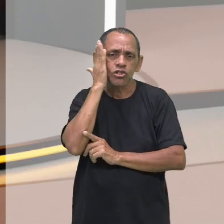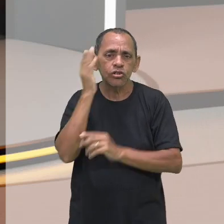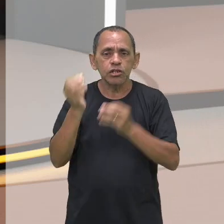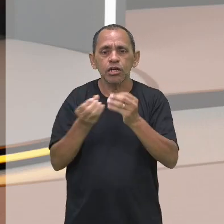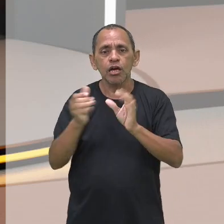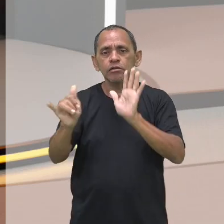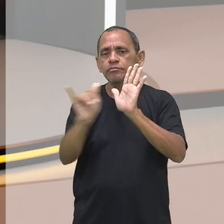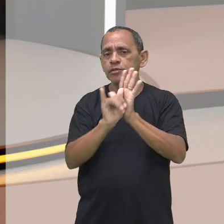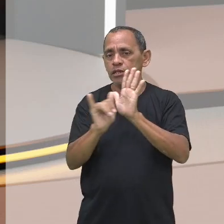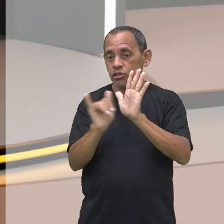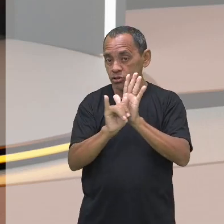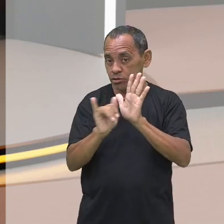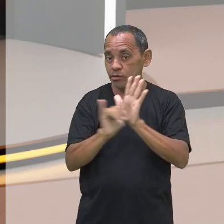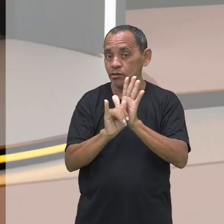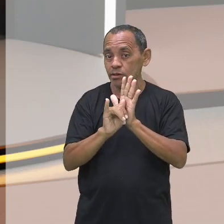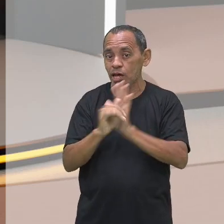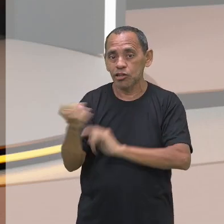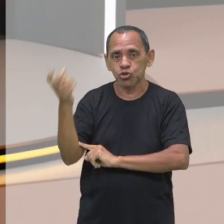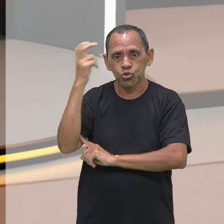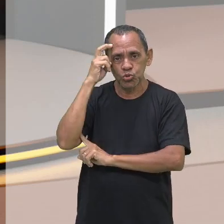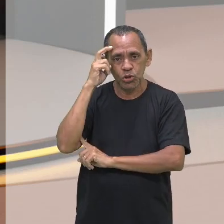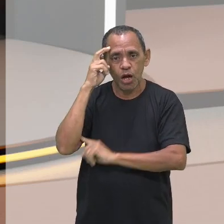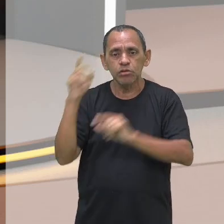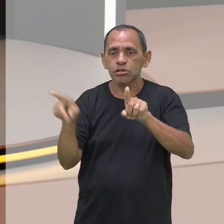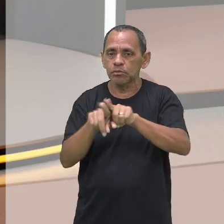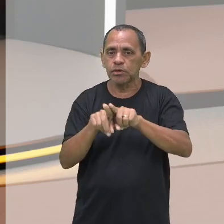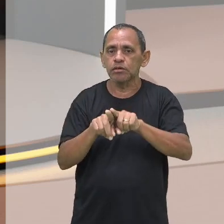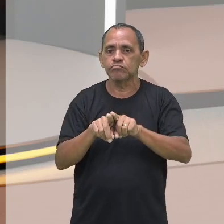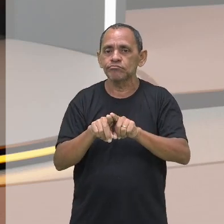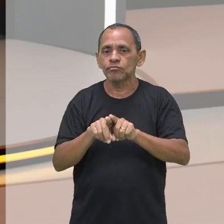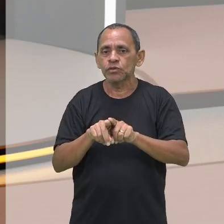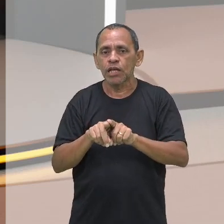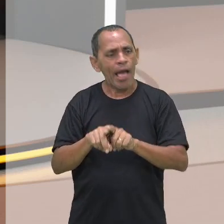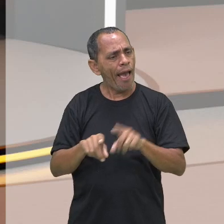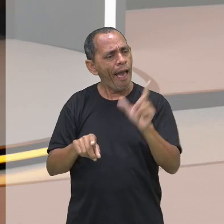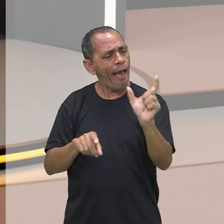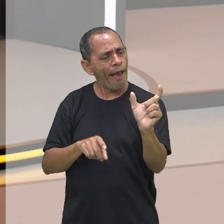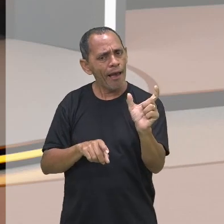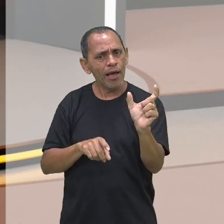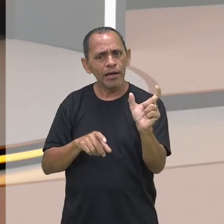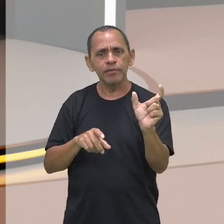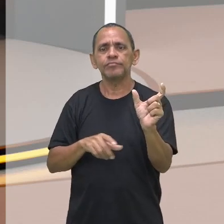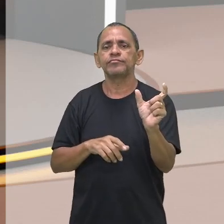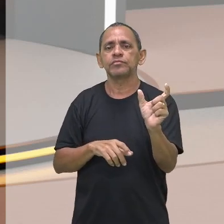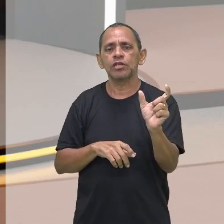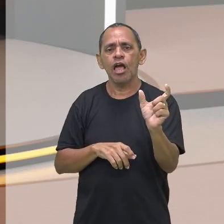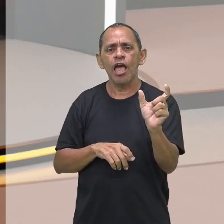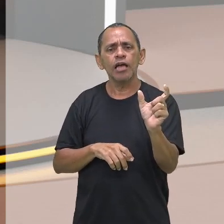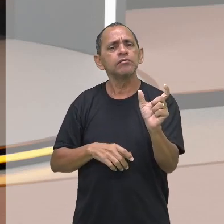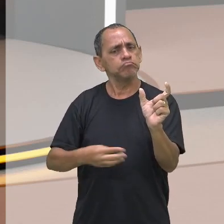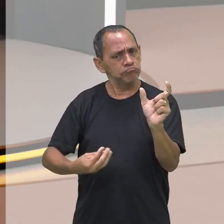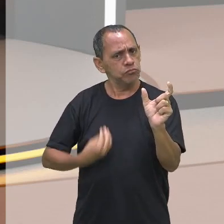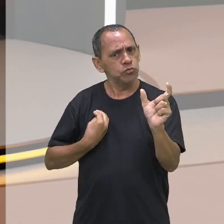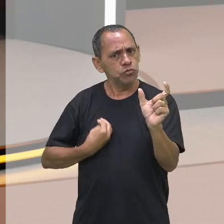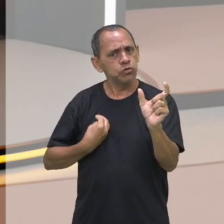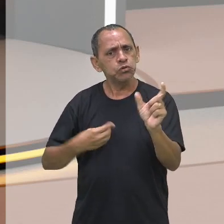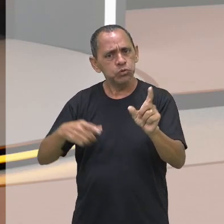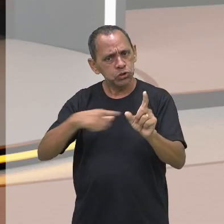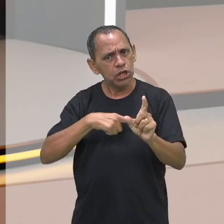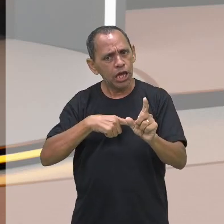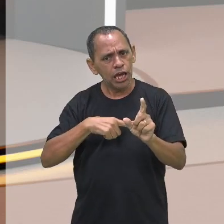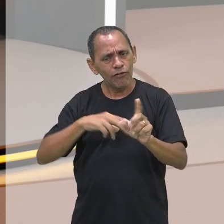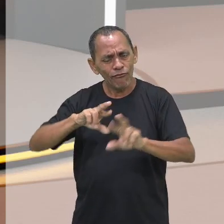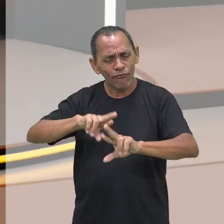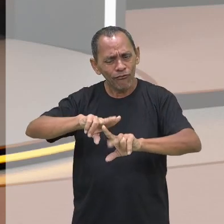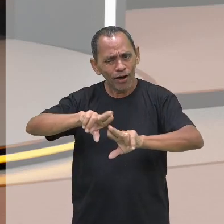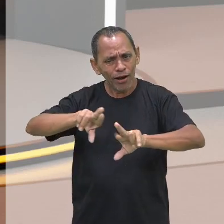identidade cultural. Então, esse termo foi criado justamente para dizer que existem muitas